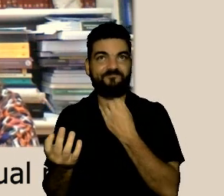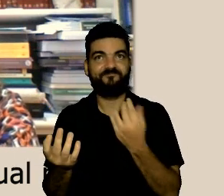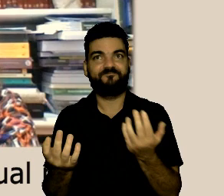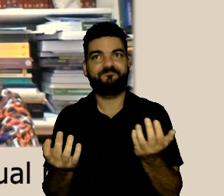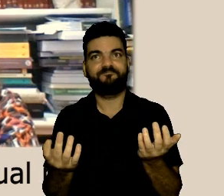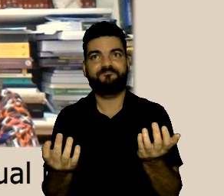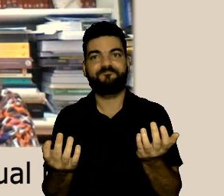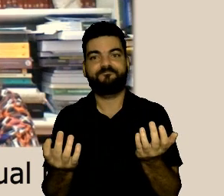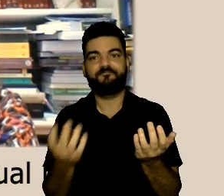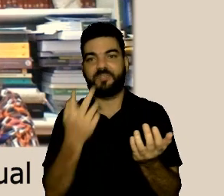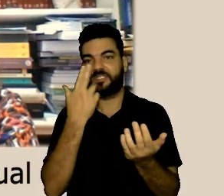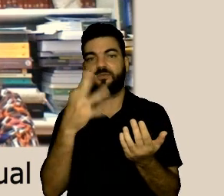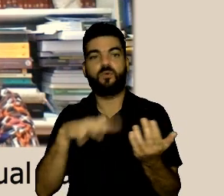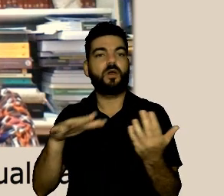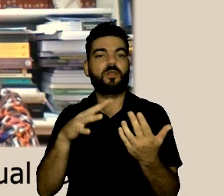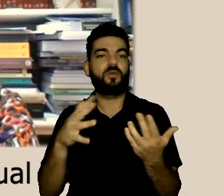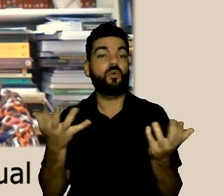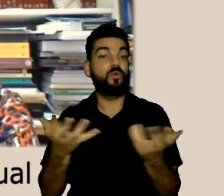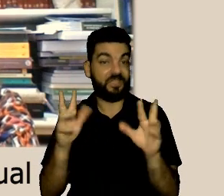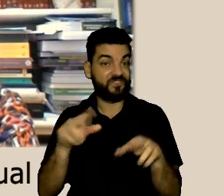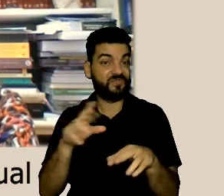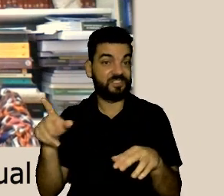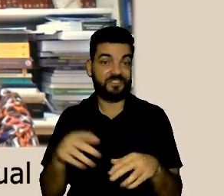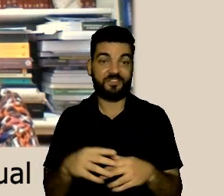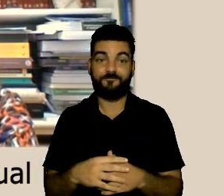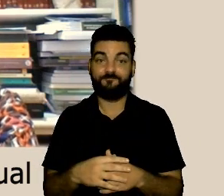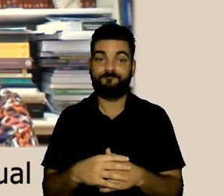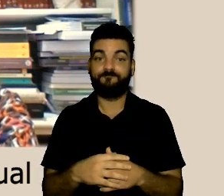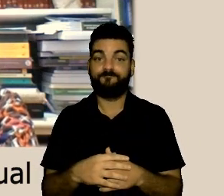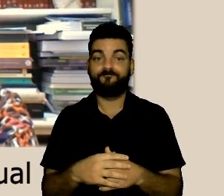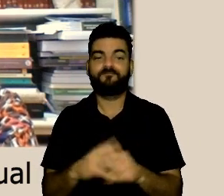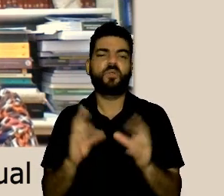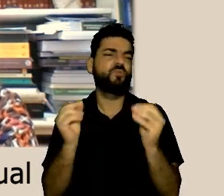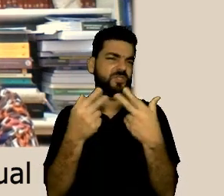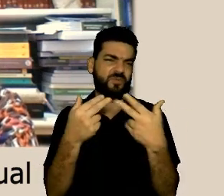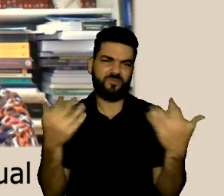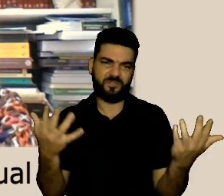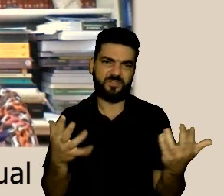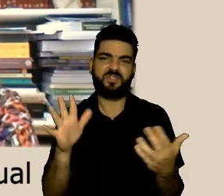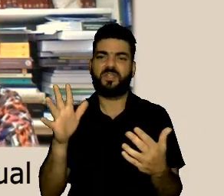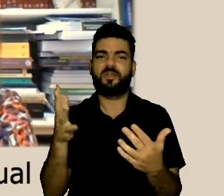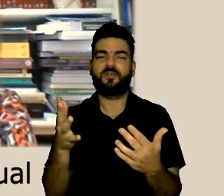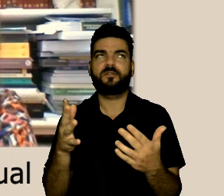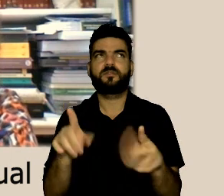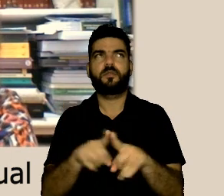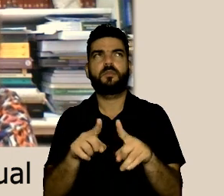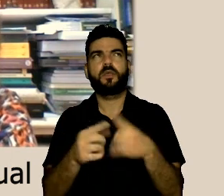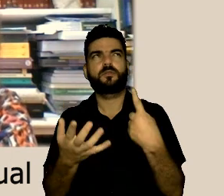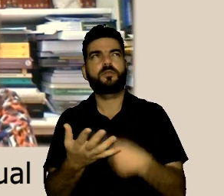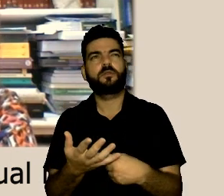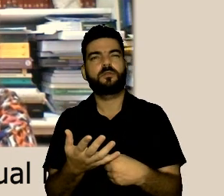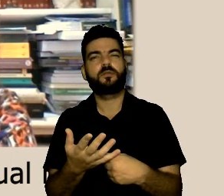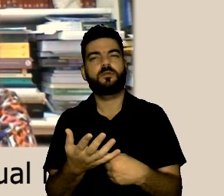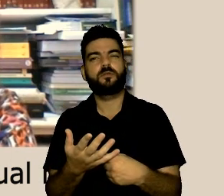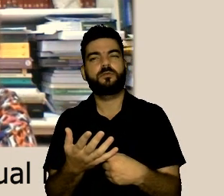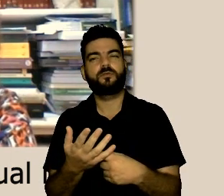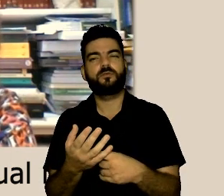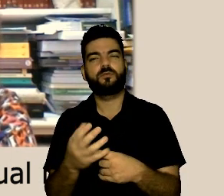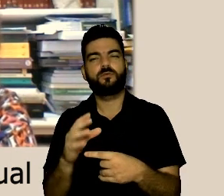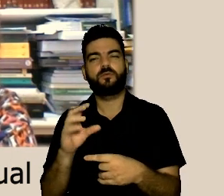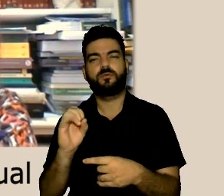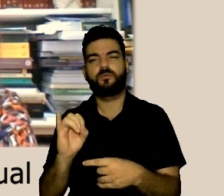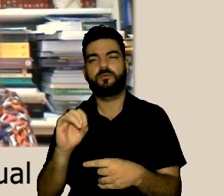acolher esses professores né numa numa um cenário totalmente diferente entre